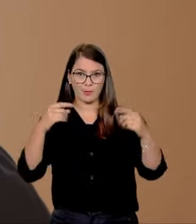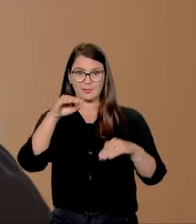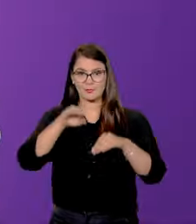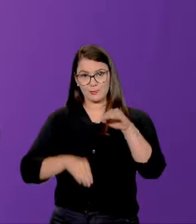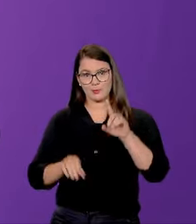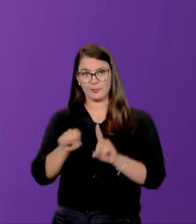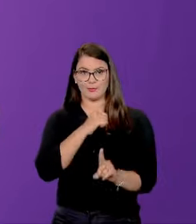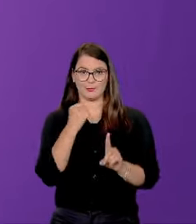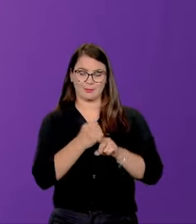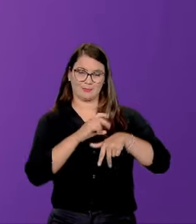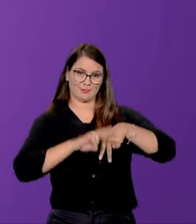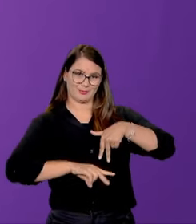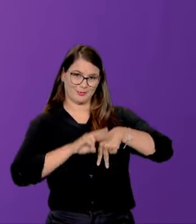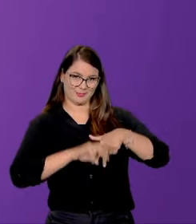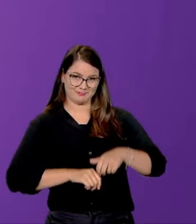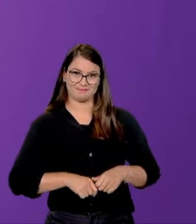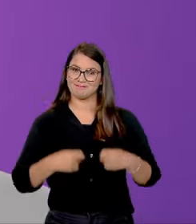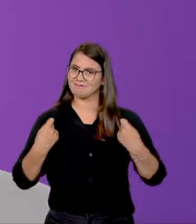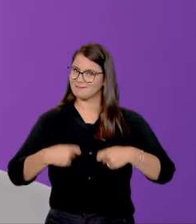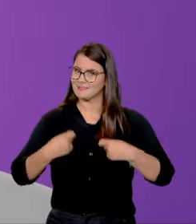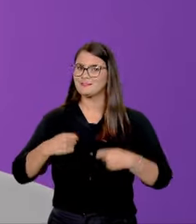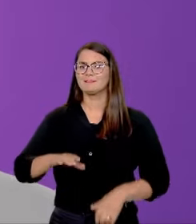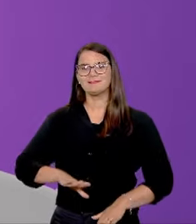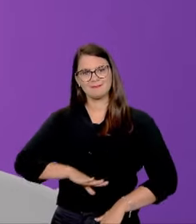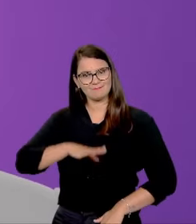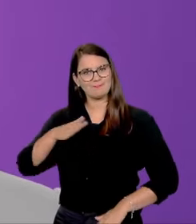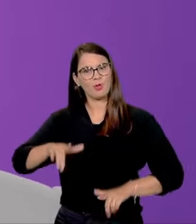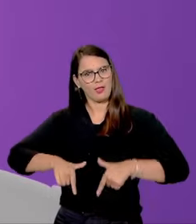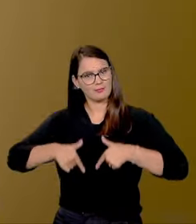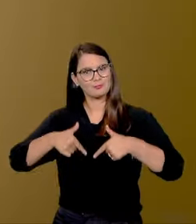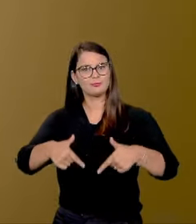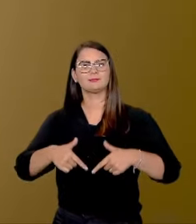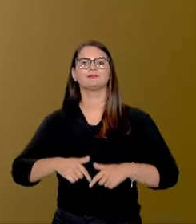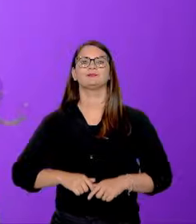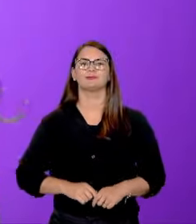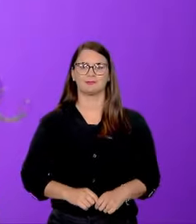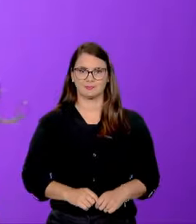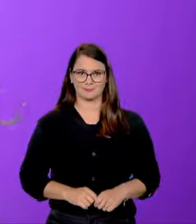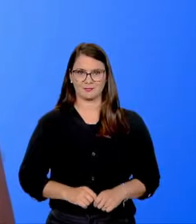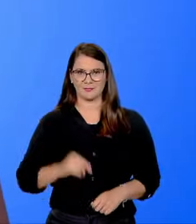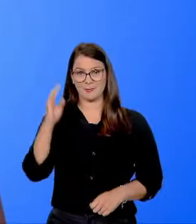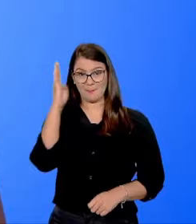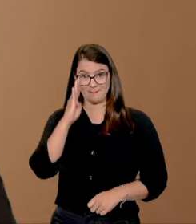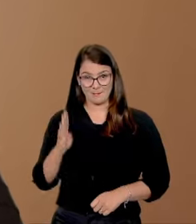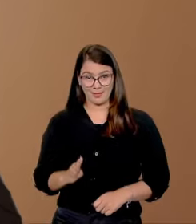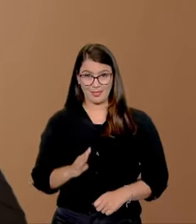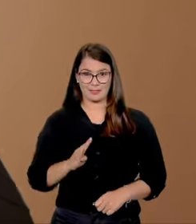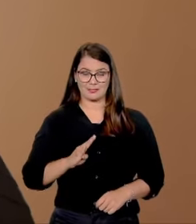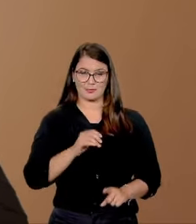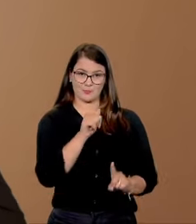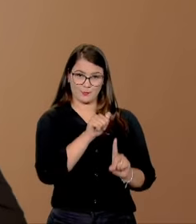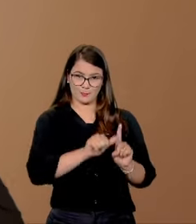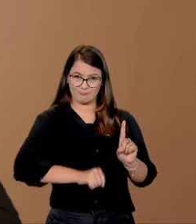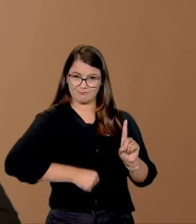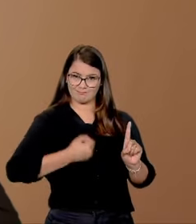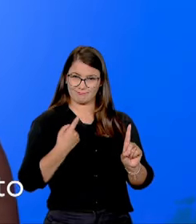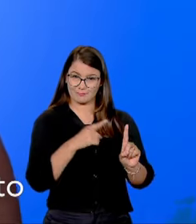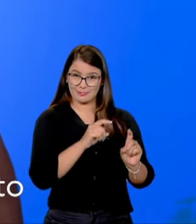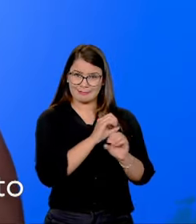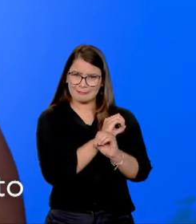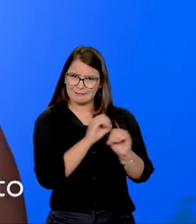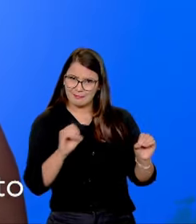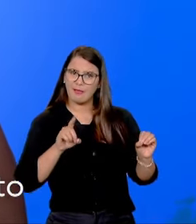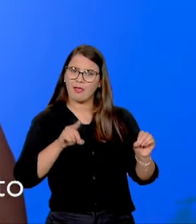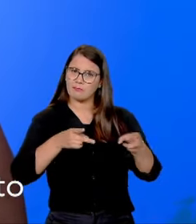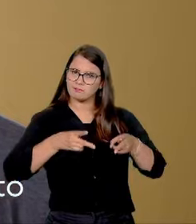de violência e desigualdades sociais de gênero e precisa ser enfrentada com coragem. Brasil sem misoginia